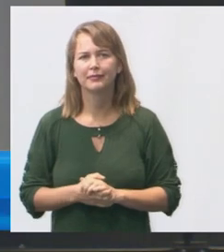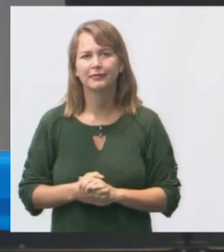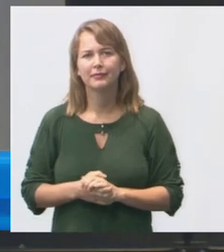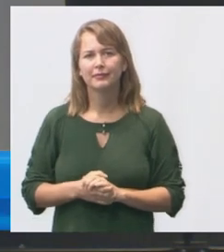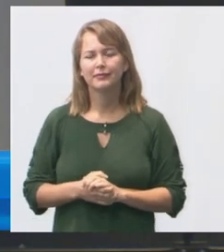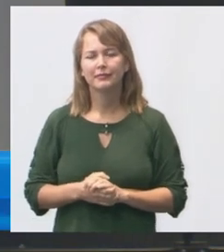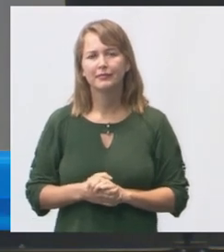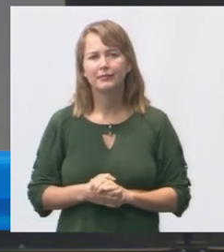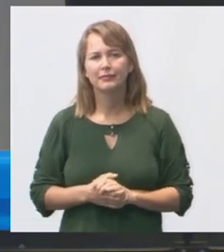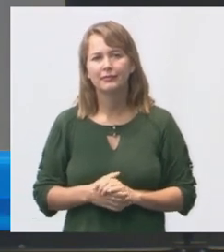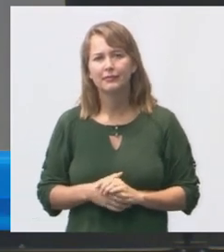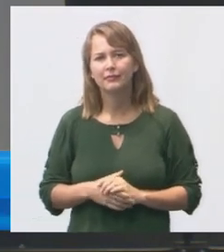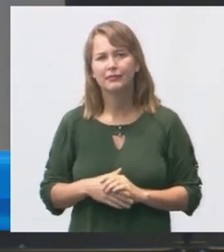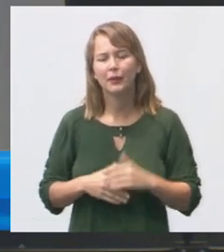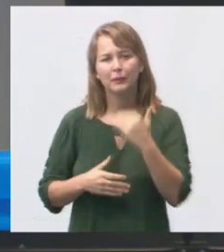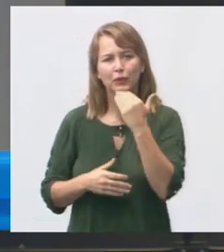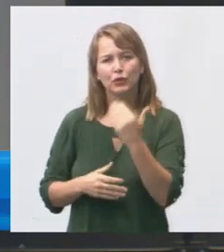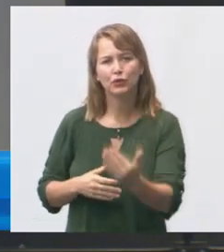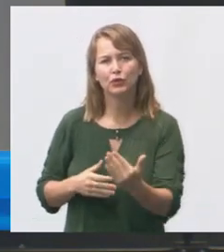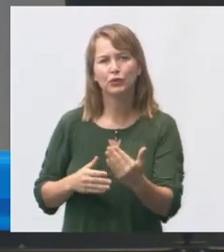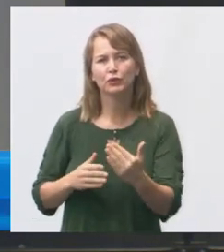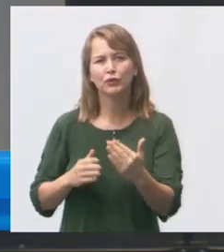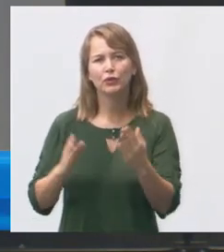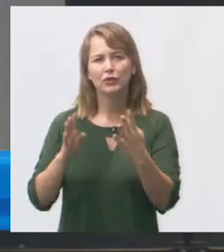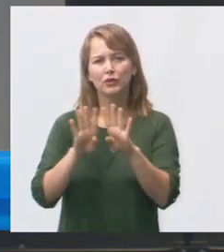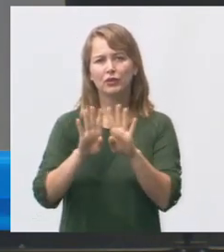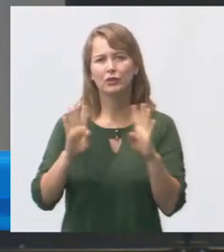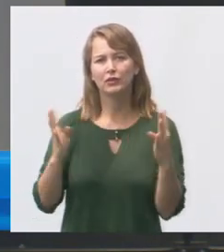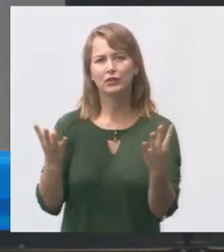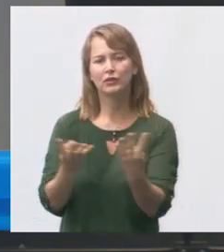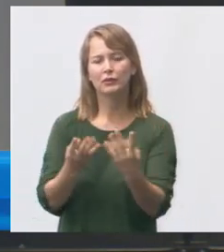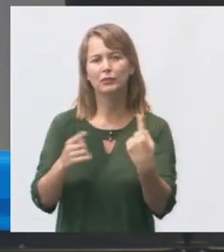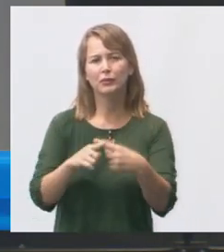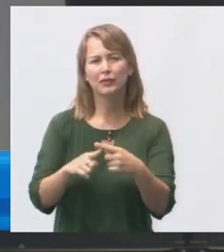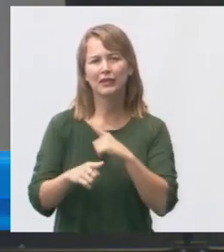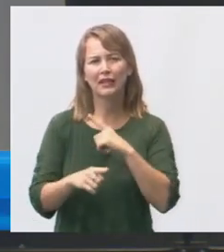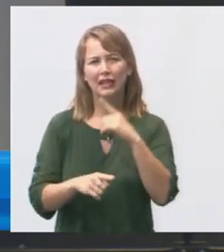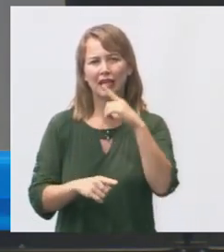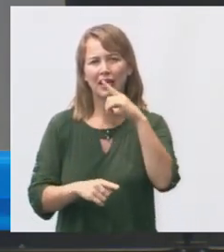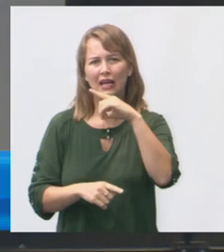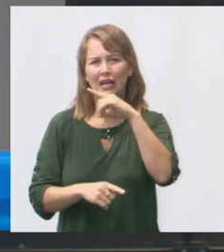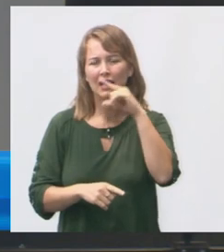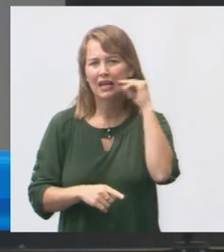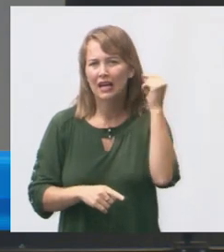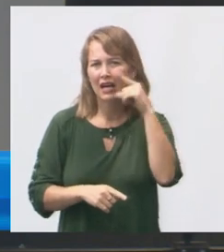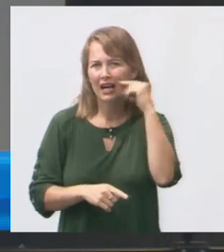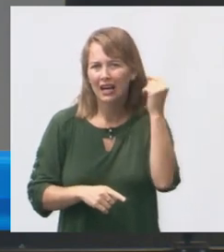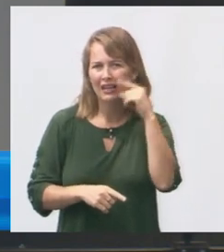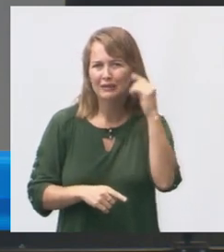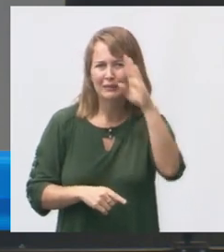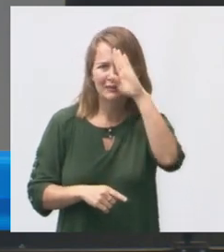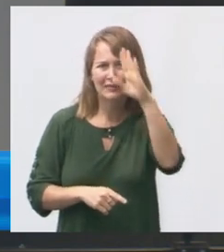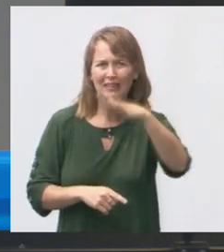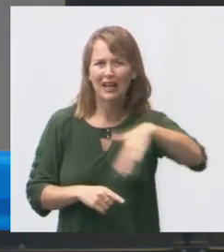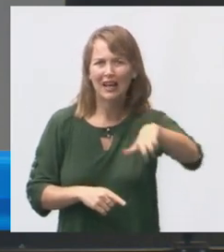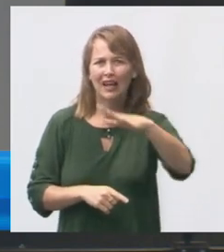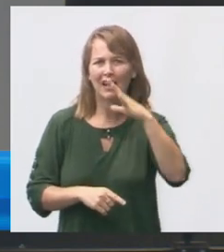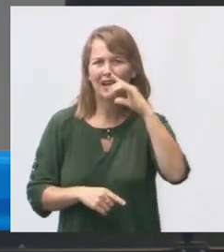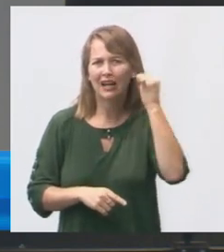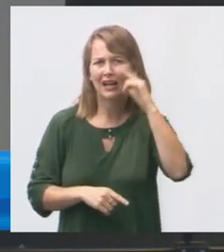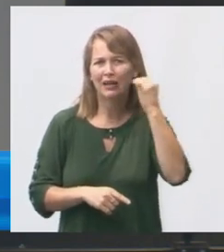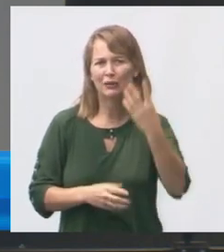então aqui a solicitação do cercamento porque pula muito gato principalmente gato nessa área de